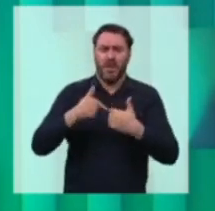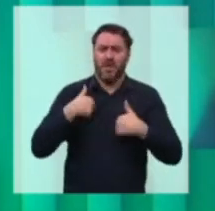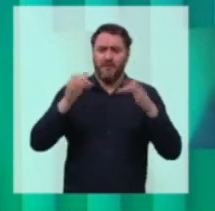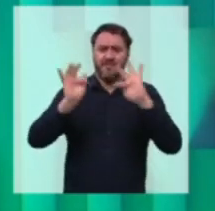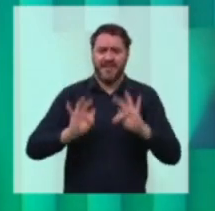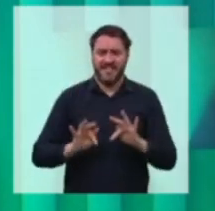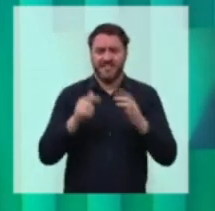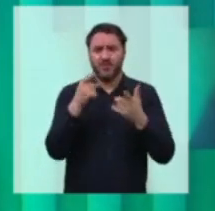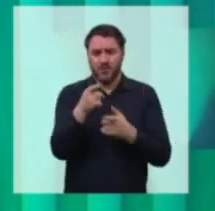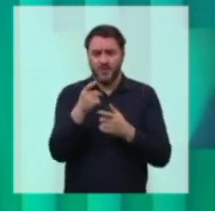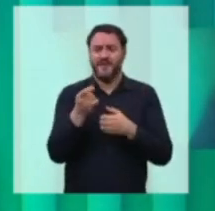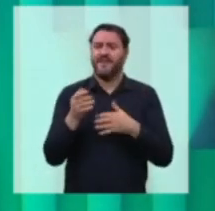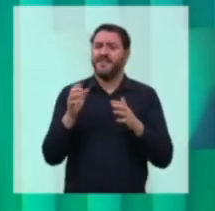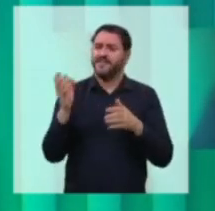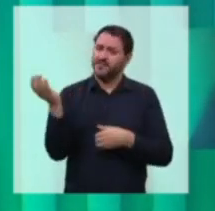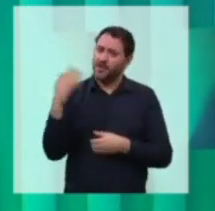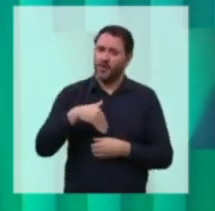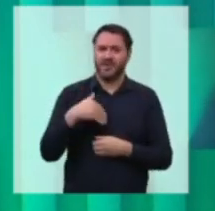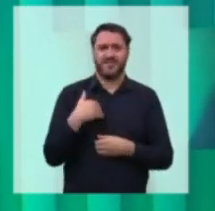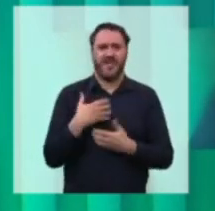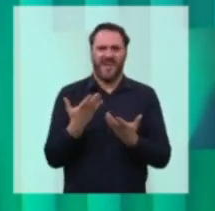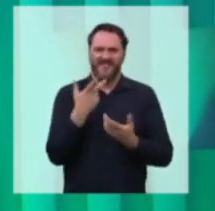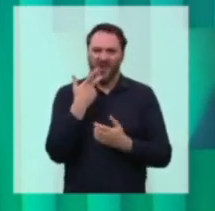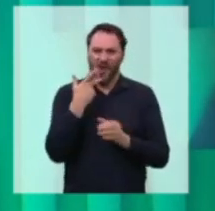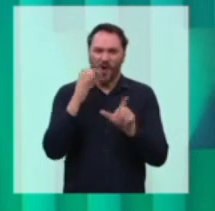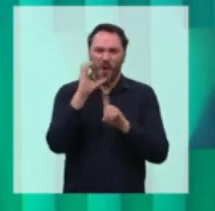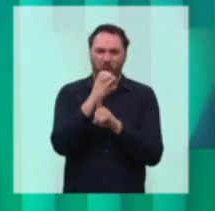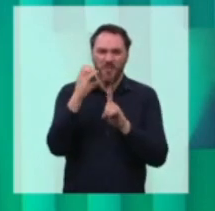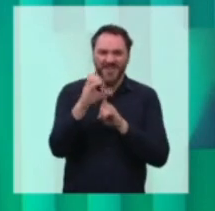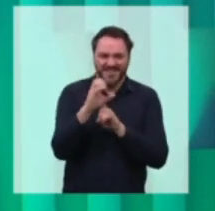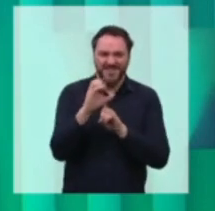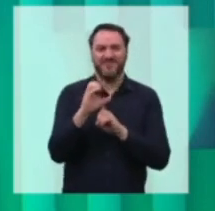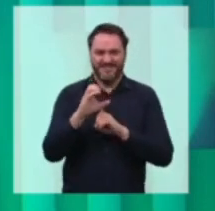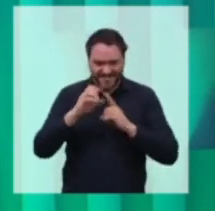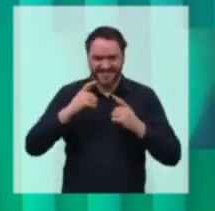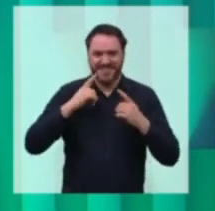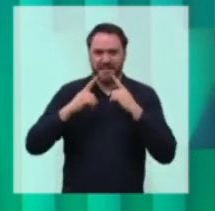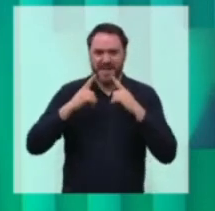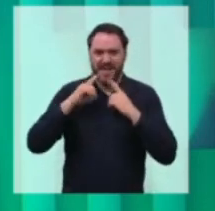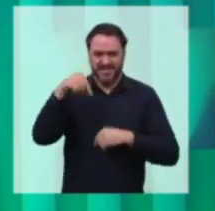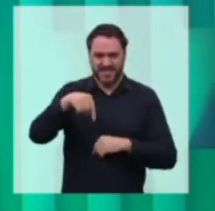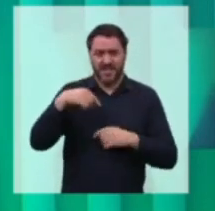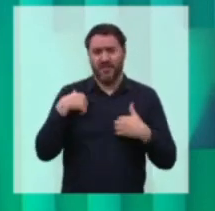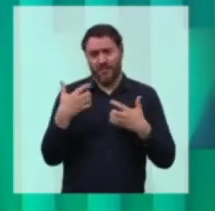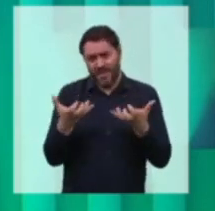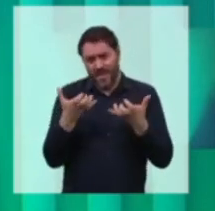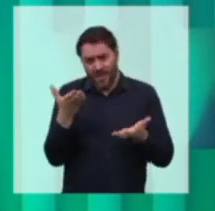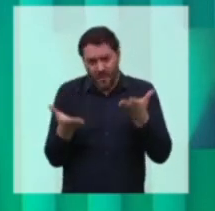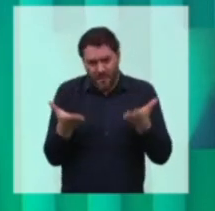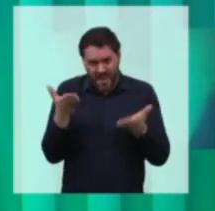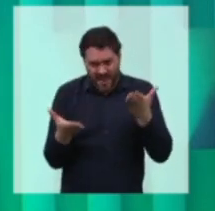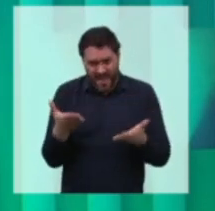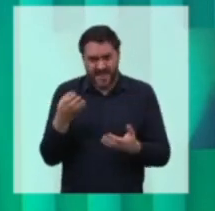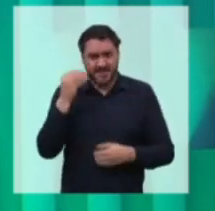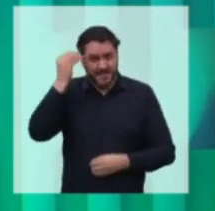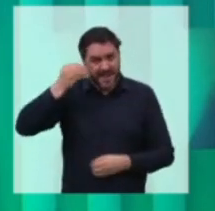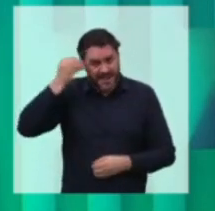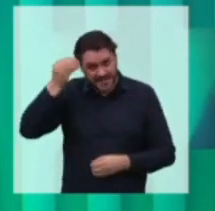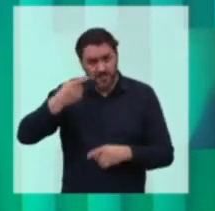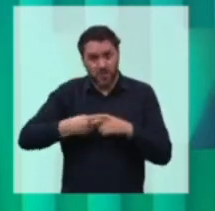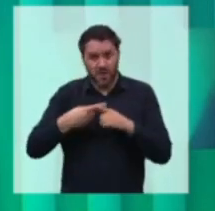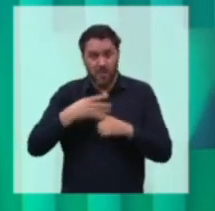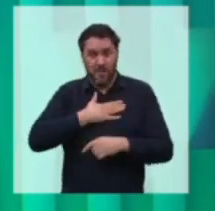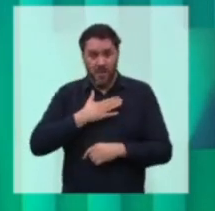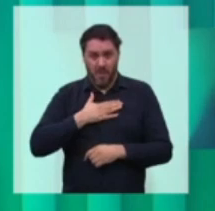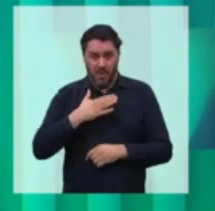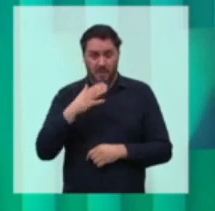finalmente você trouxeste o bicho-papão do comunismo para o debate. E eu quero que os senhores e as senhoras em casa comparem as nossas experiências. Porque o meu partido, o